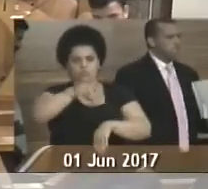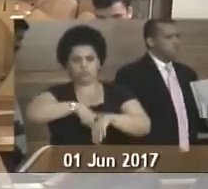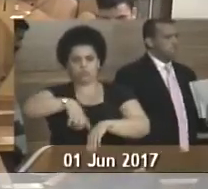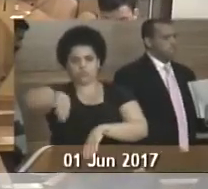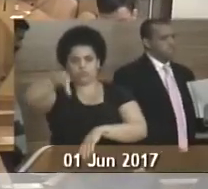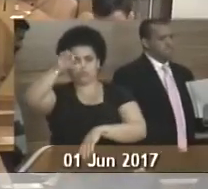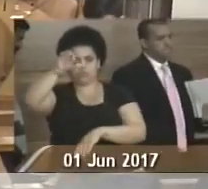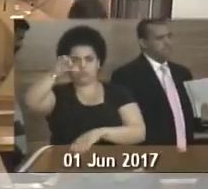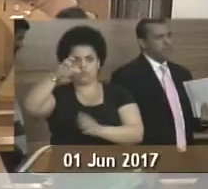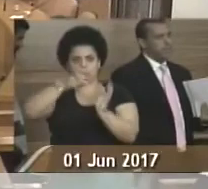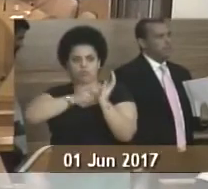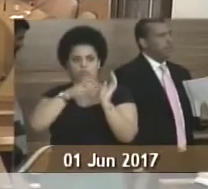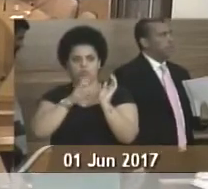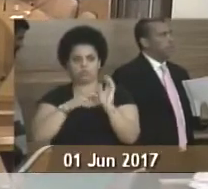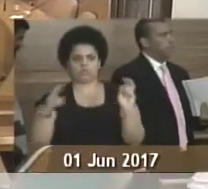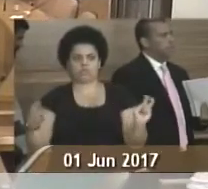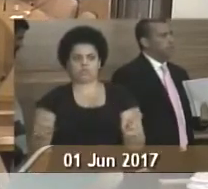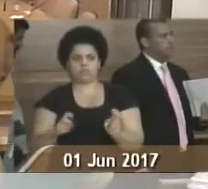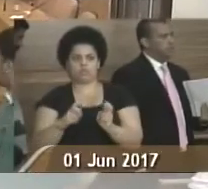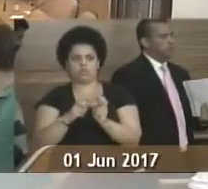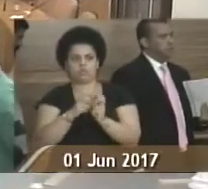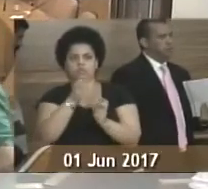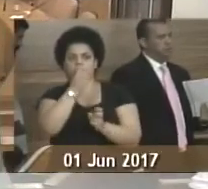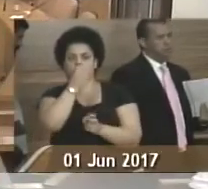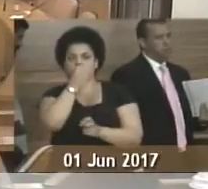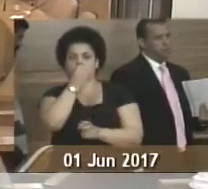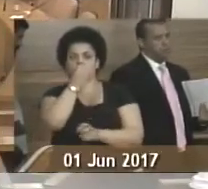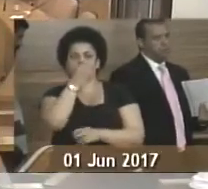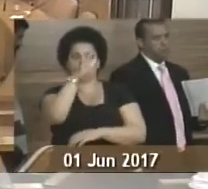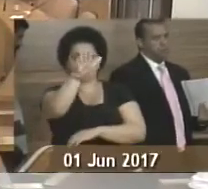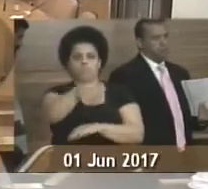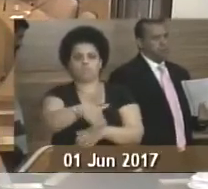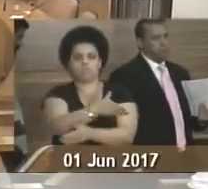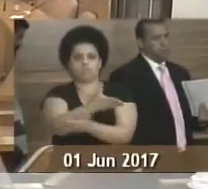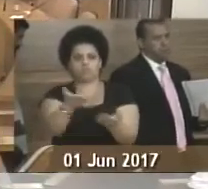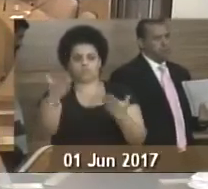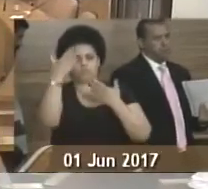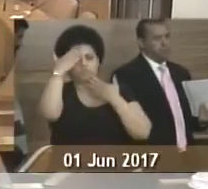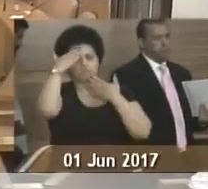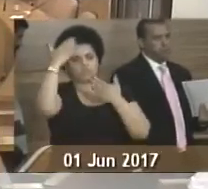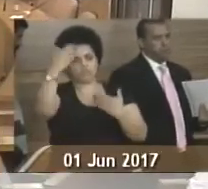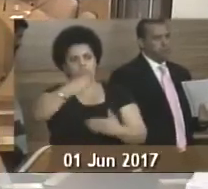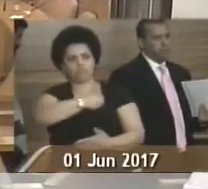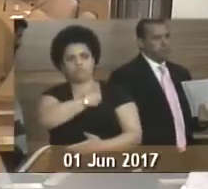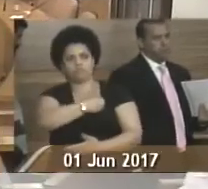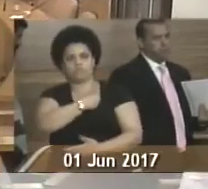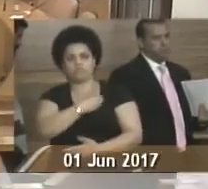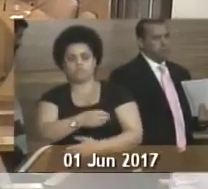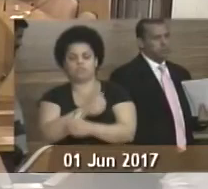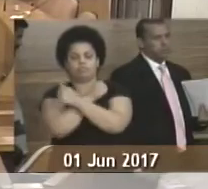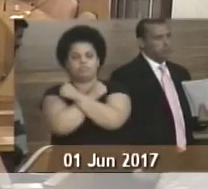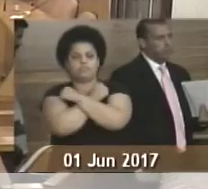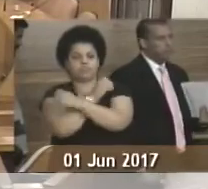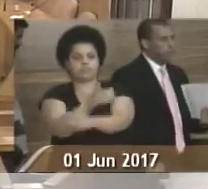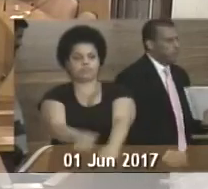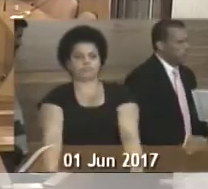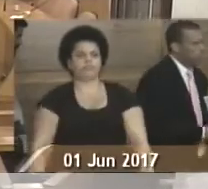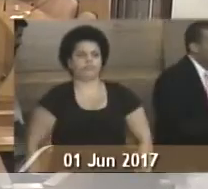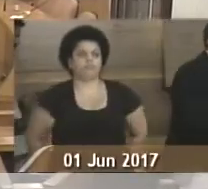às 9 horas da manhã, no plenário do presidente Benedito Adelino. Obrigado pela presença de todos. Fiquem todos com Deus. Um grande abraço.